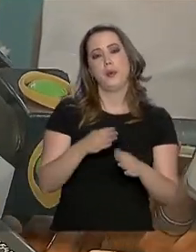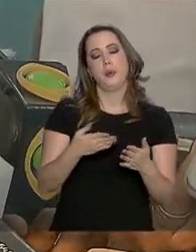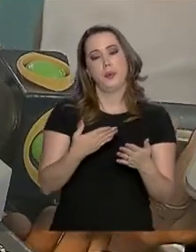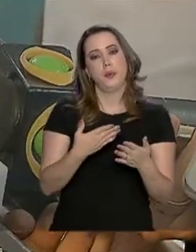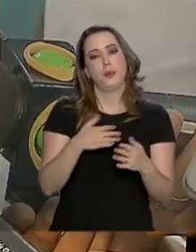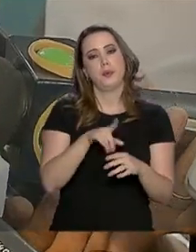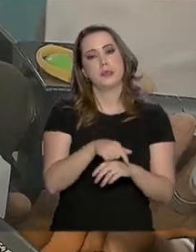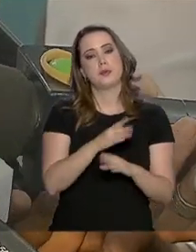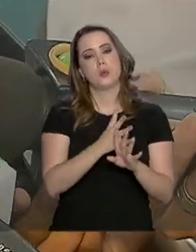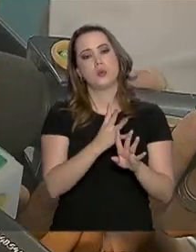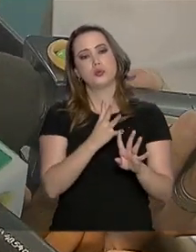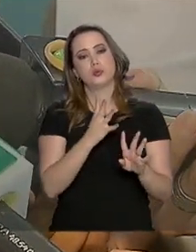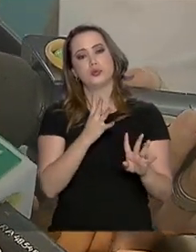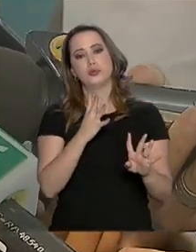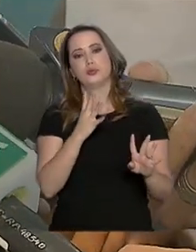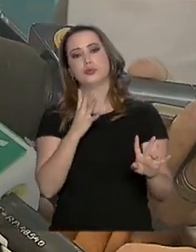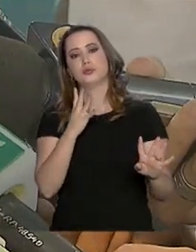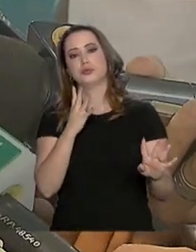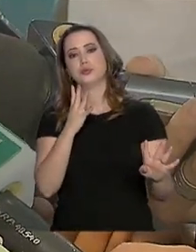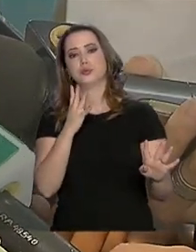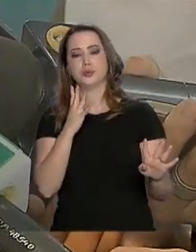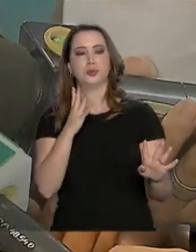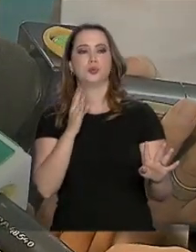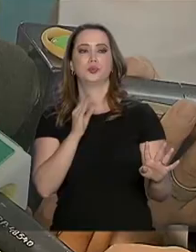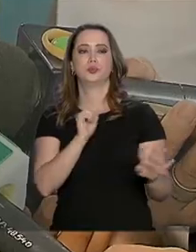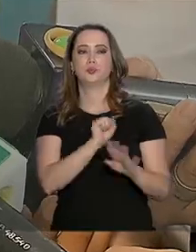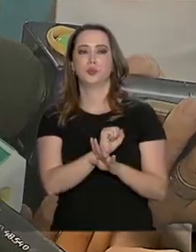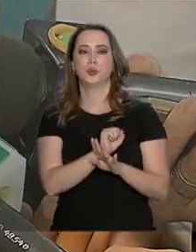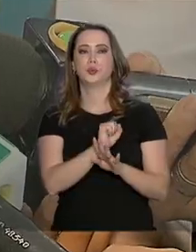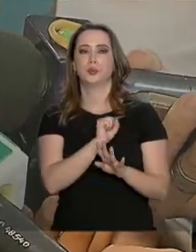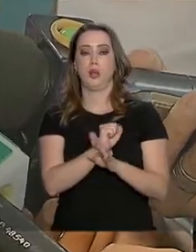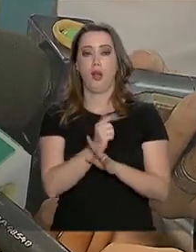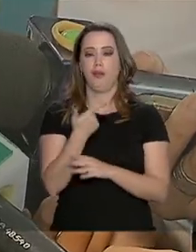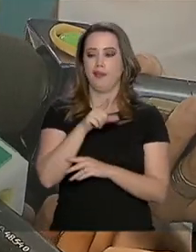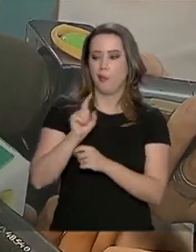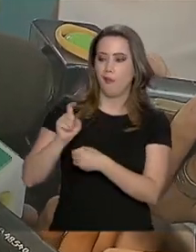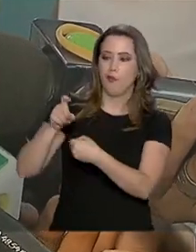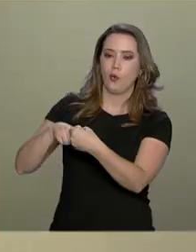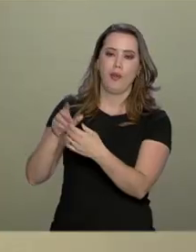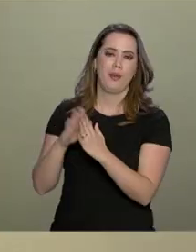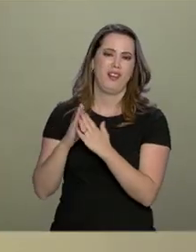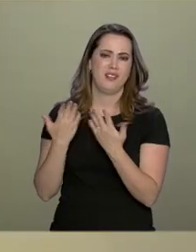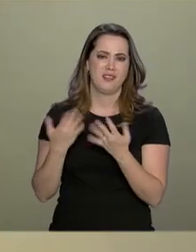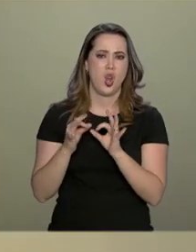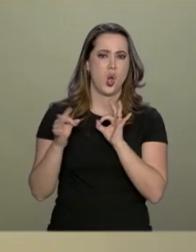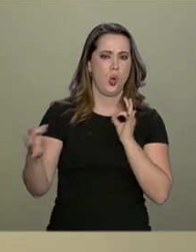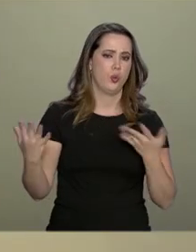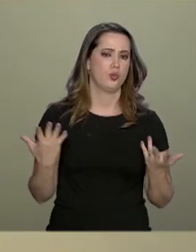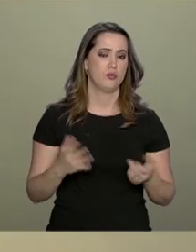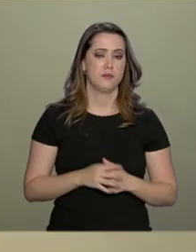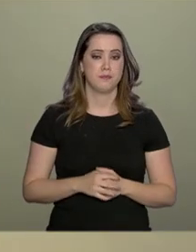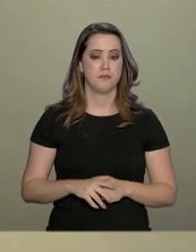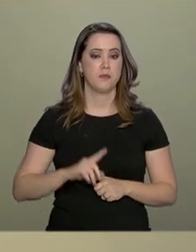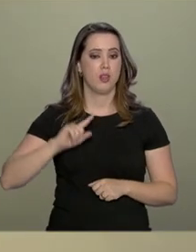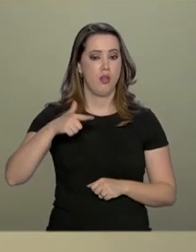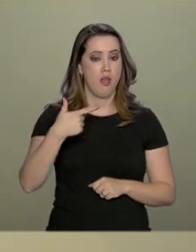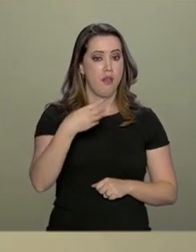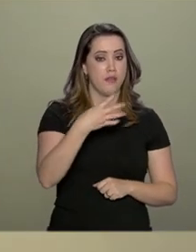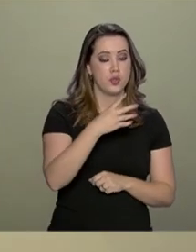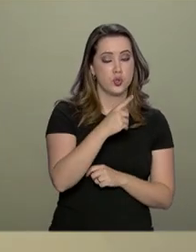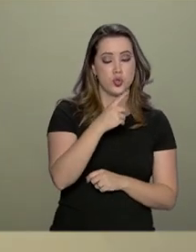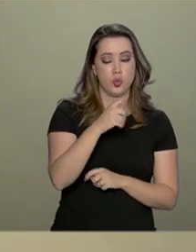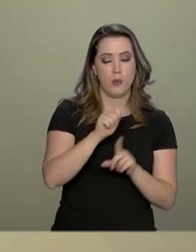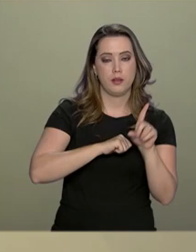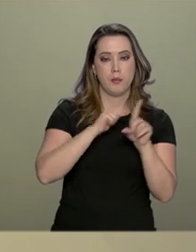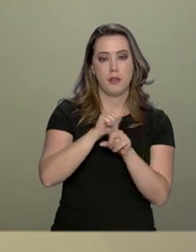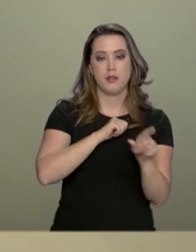mil por dia, né, e para tirar e voltar para a sua casa. Nos próximos 24 meses, vamos